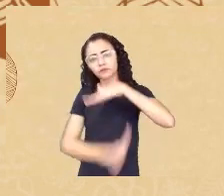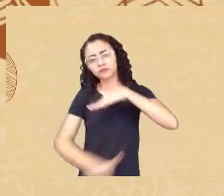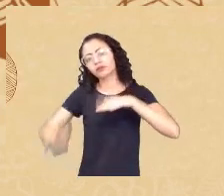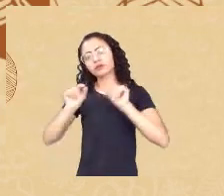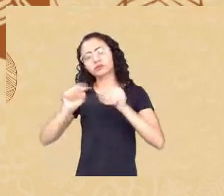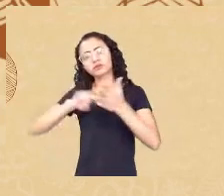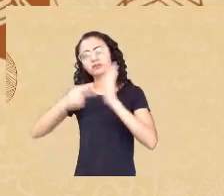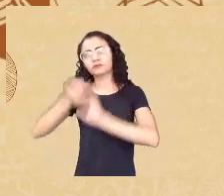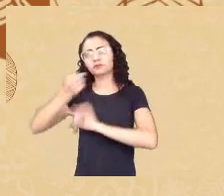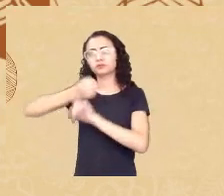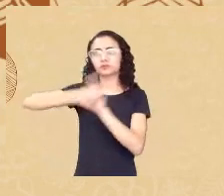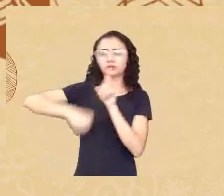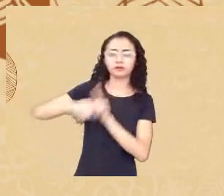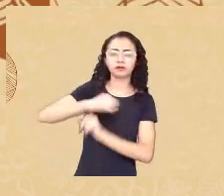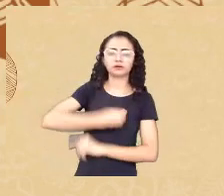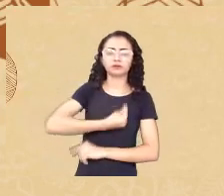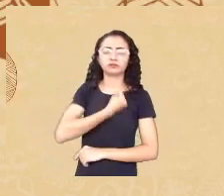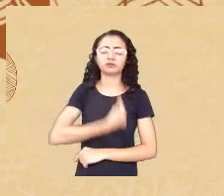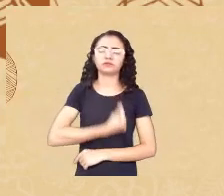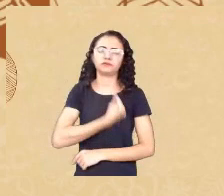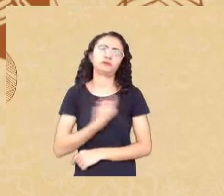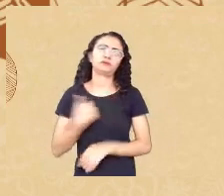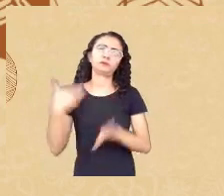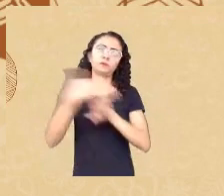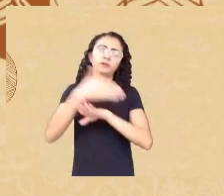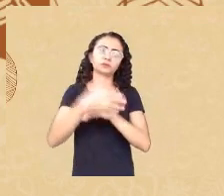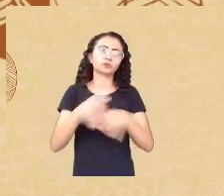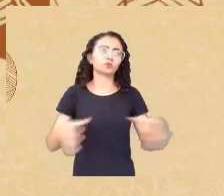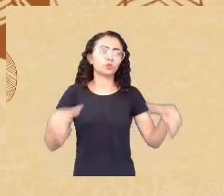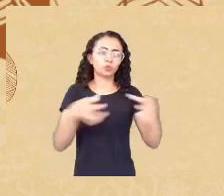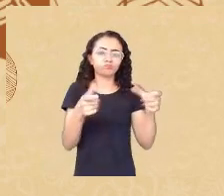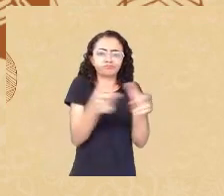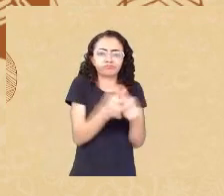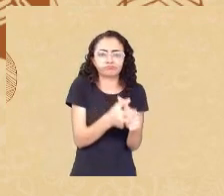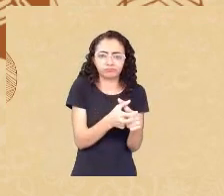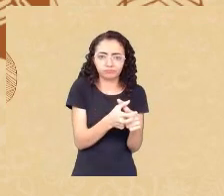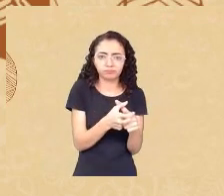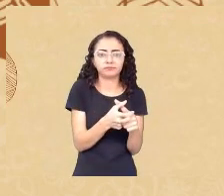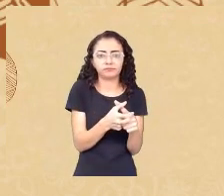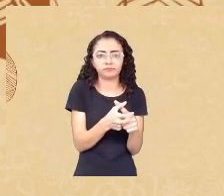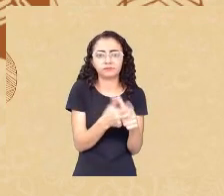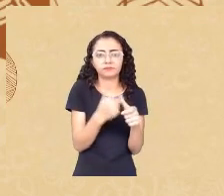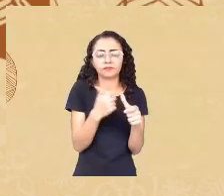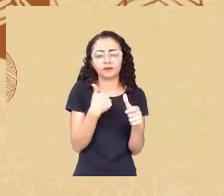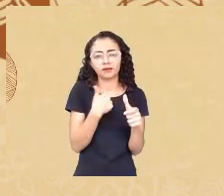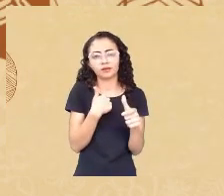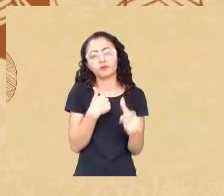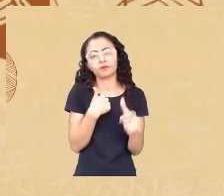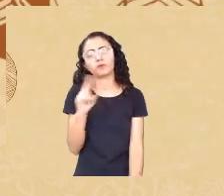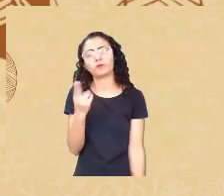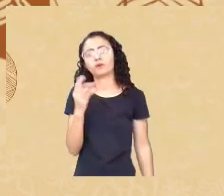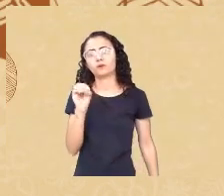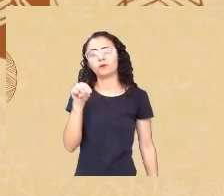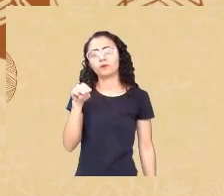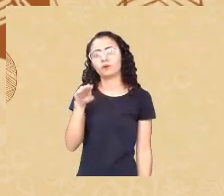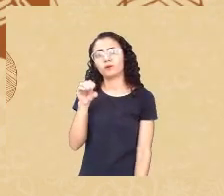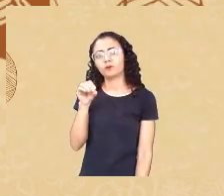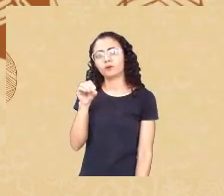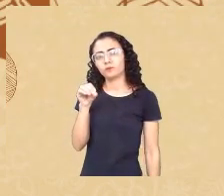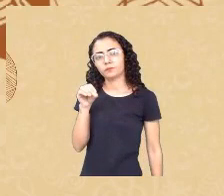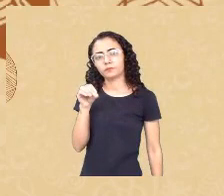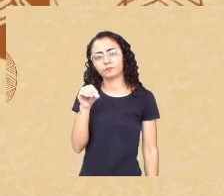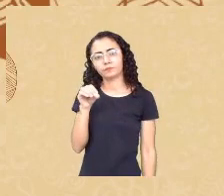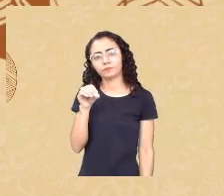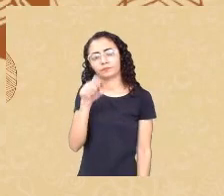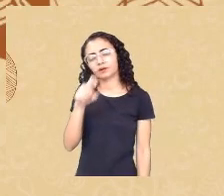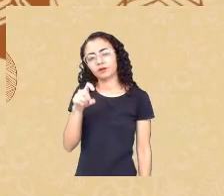faço parte de um grupo minoritário então eu sou eu homossexual militante também a questão racial é